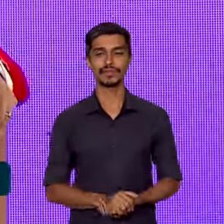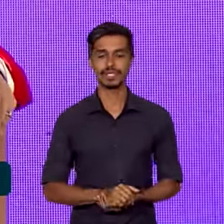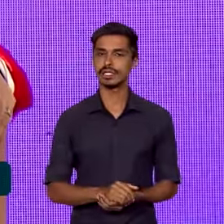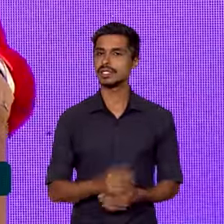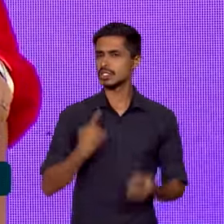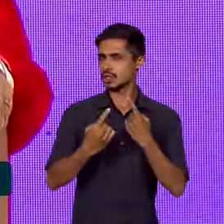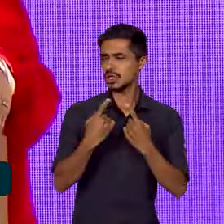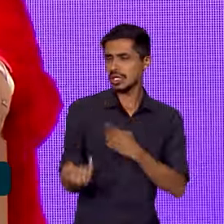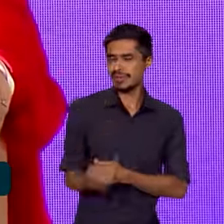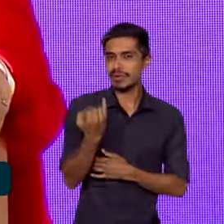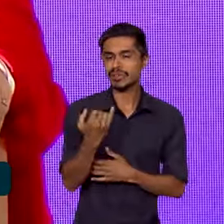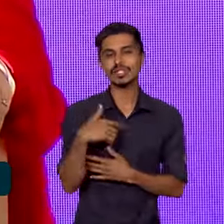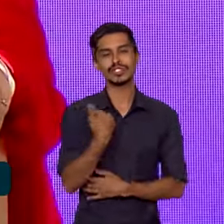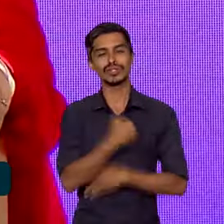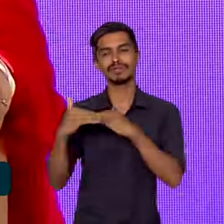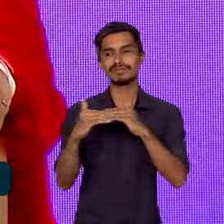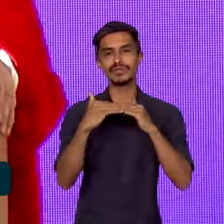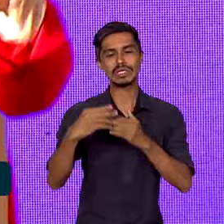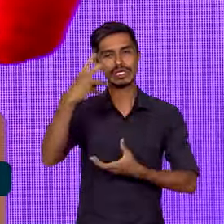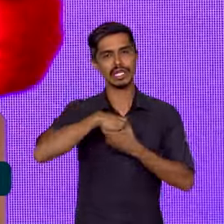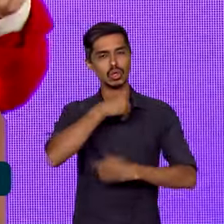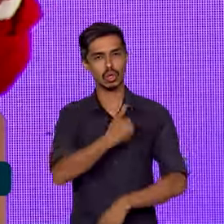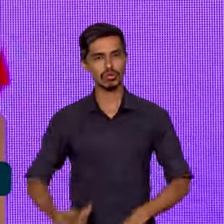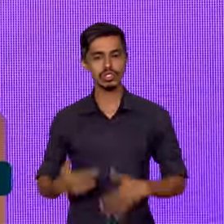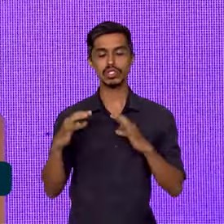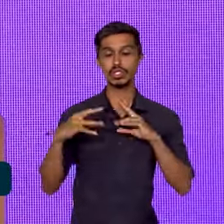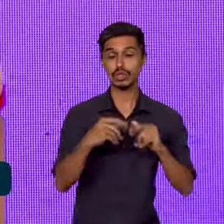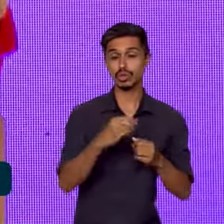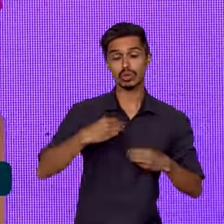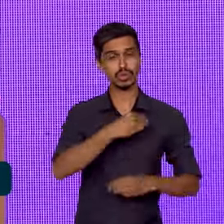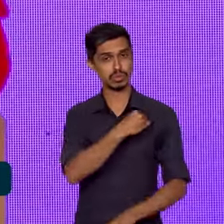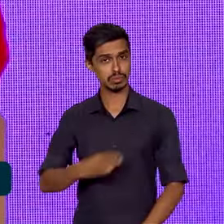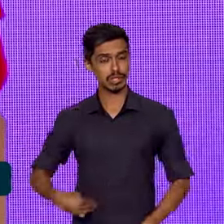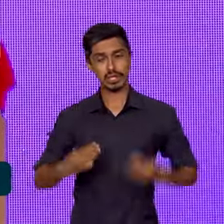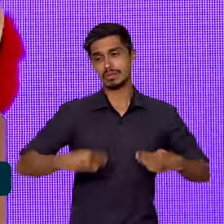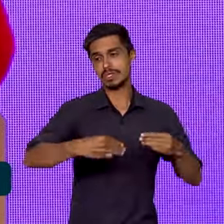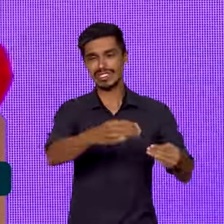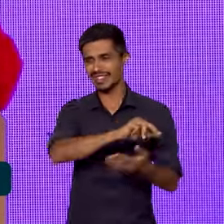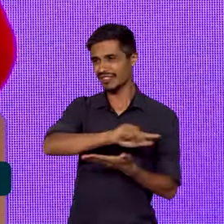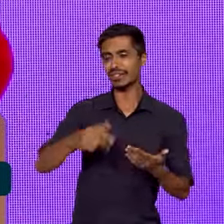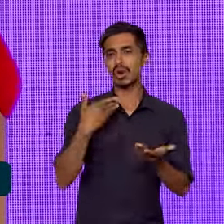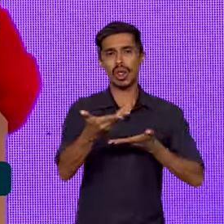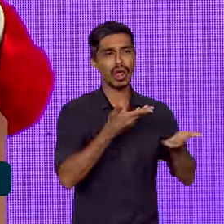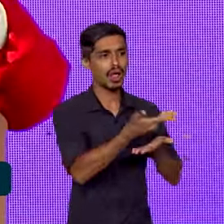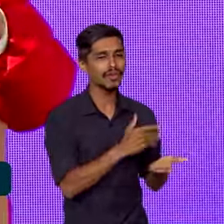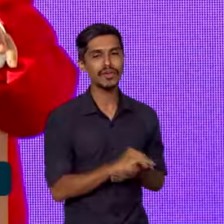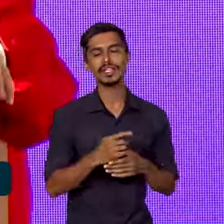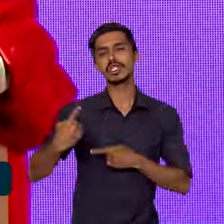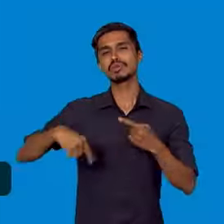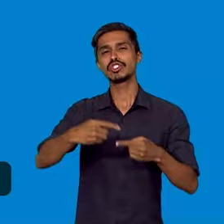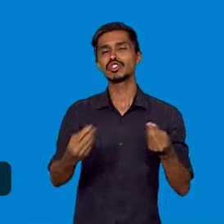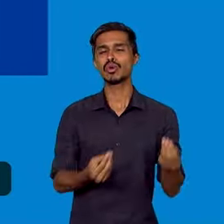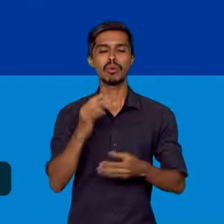importante de transversalidade no governo que todos os ministérios têm discutido e têm tido política para as